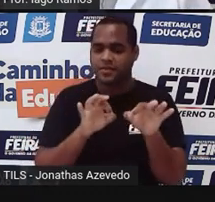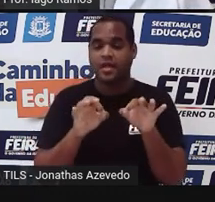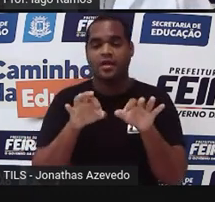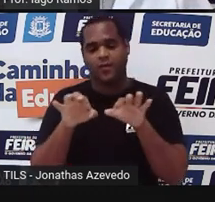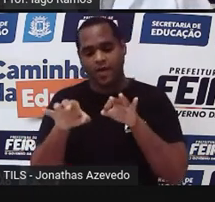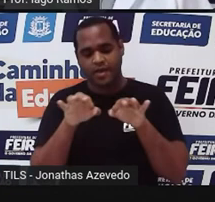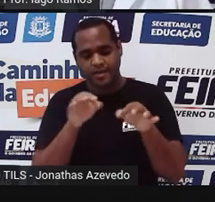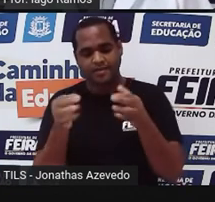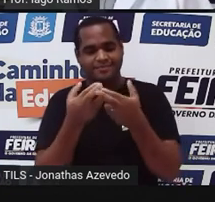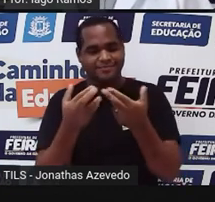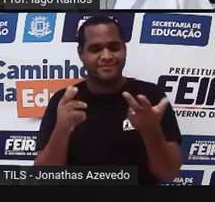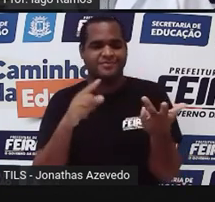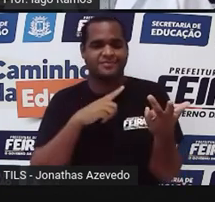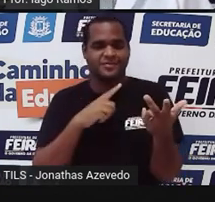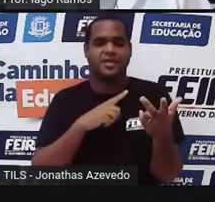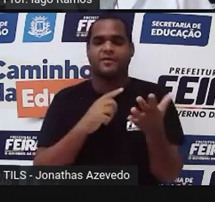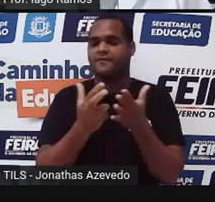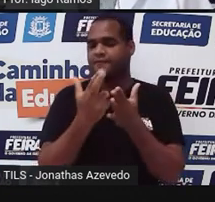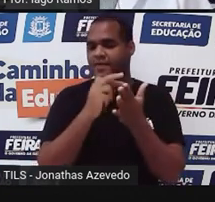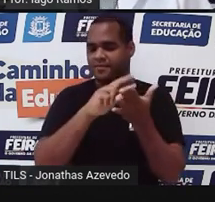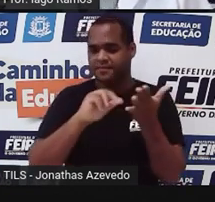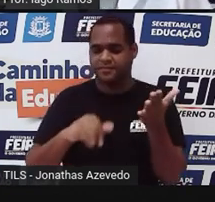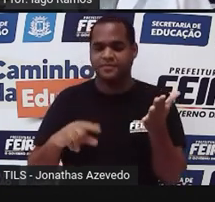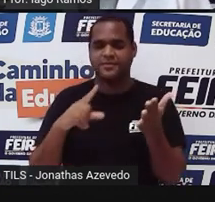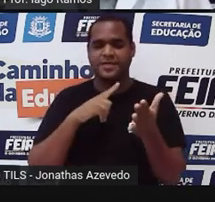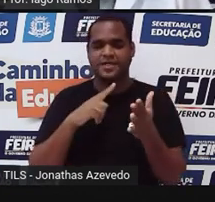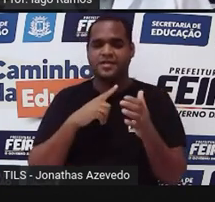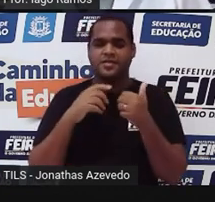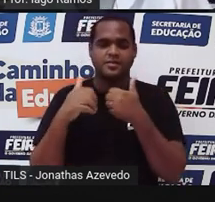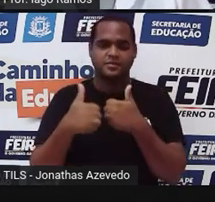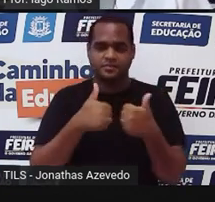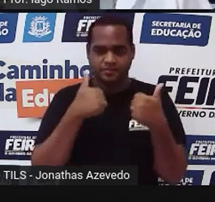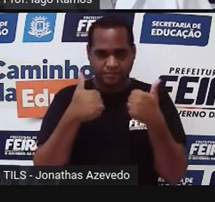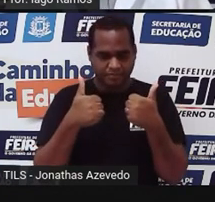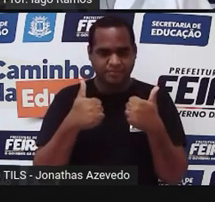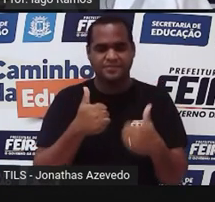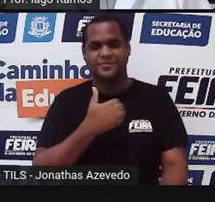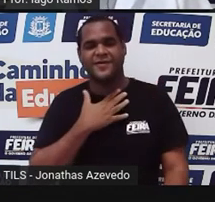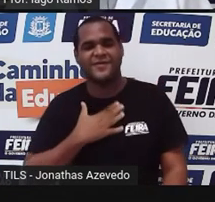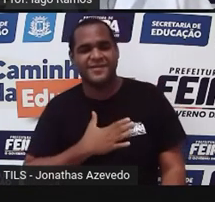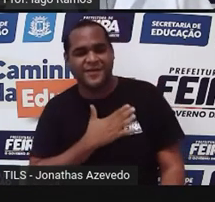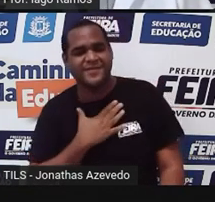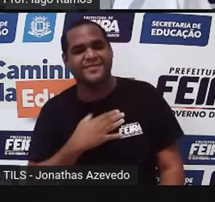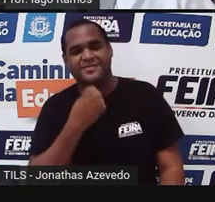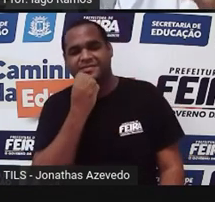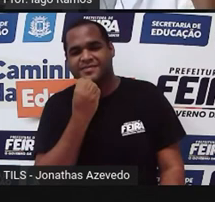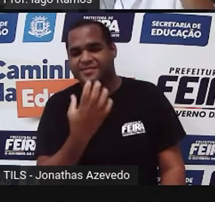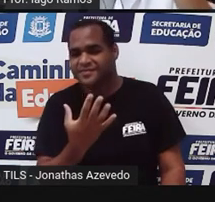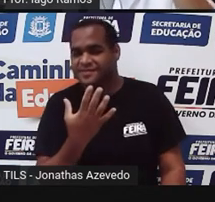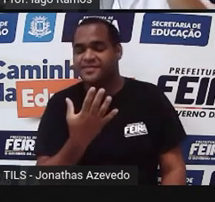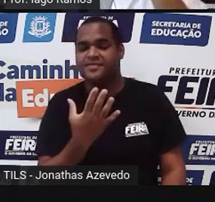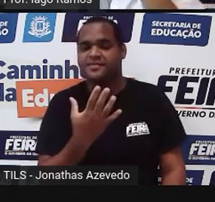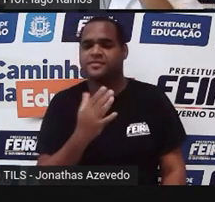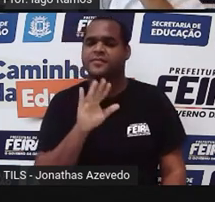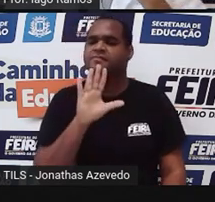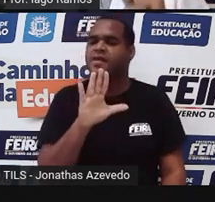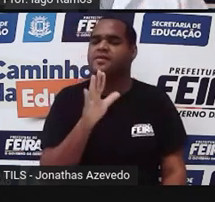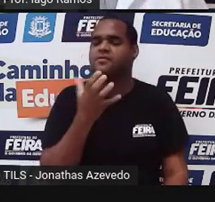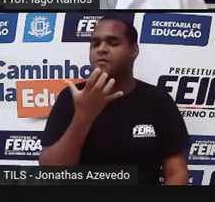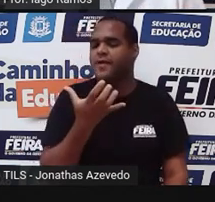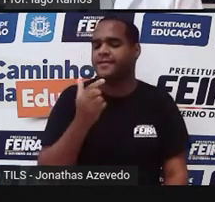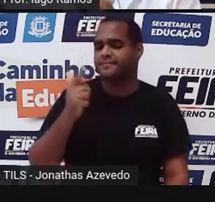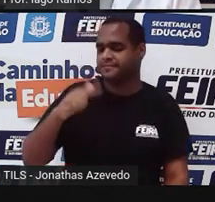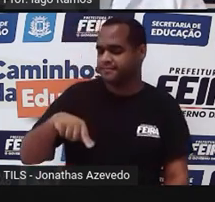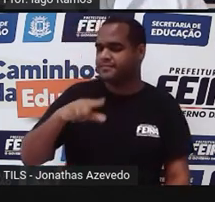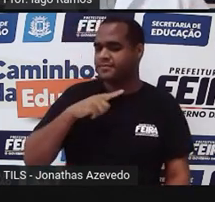reorganizar ali as coisas. Beleza? Gostou? Bacana, né? Mas eu quero praticar